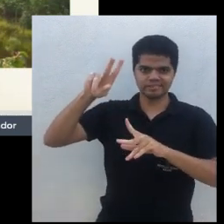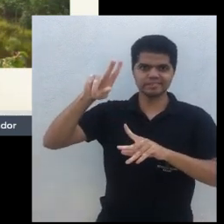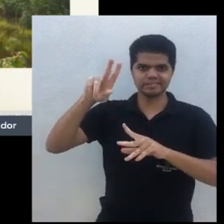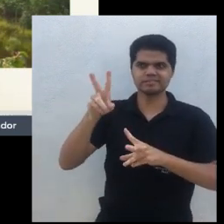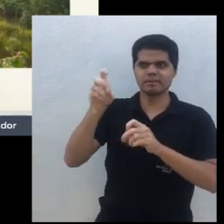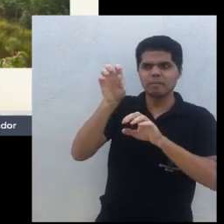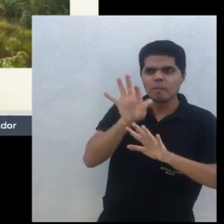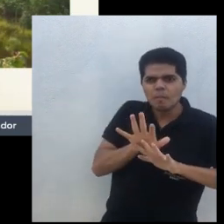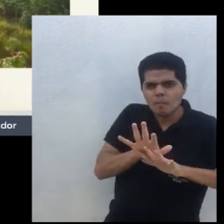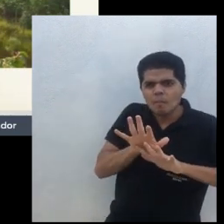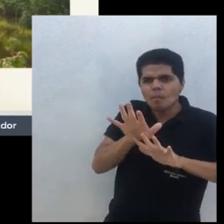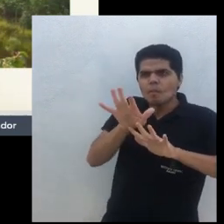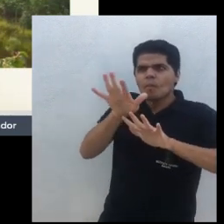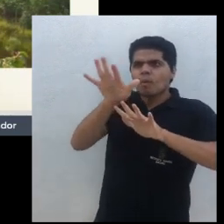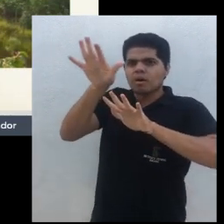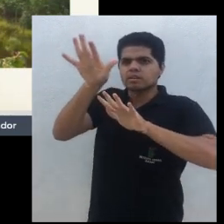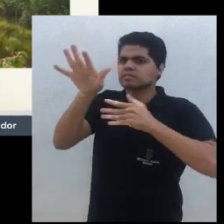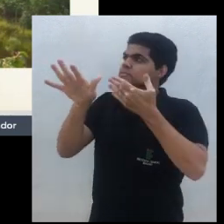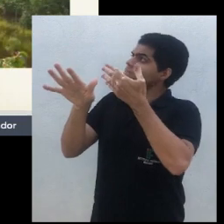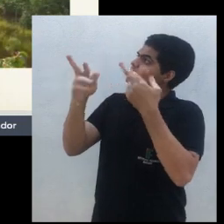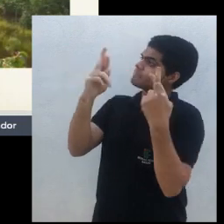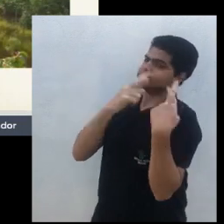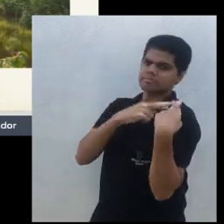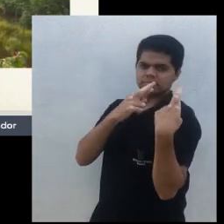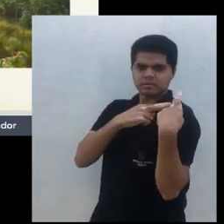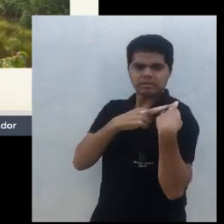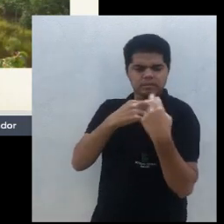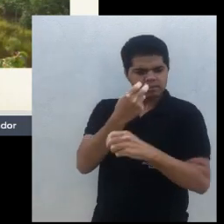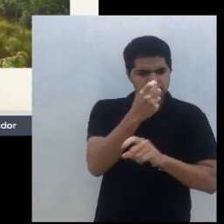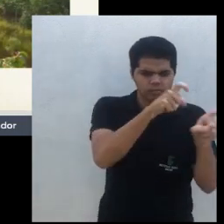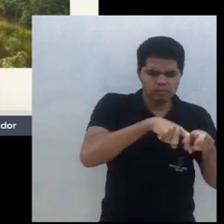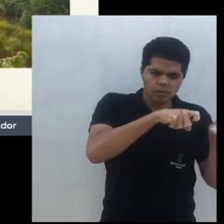bastante inclinada. Então, esse é um papel da agrofloresta.